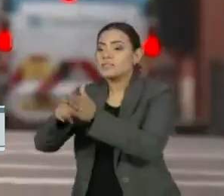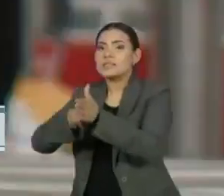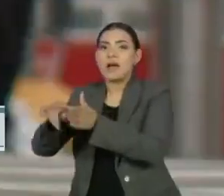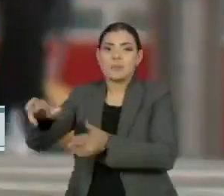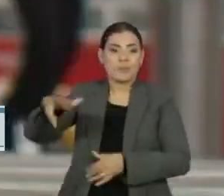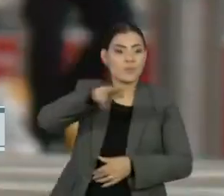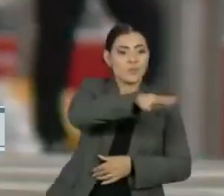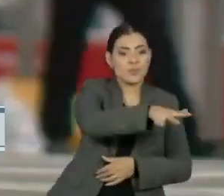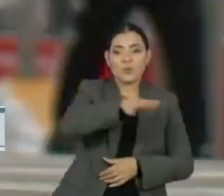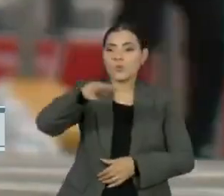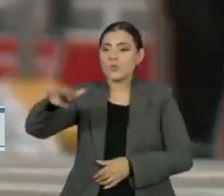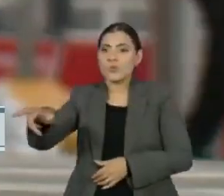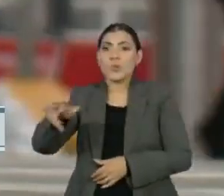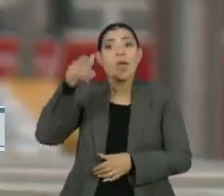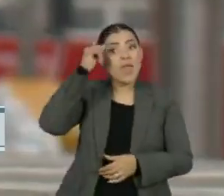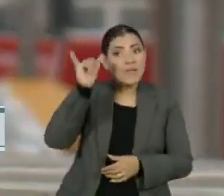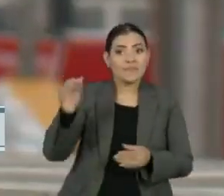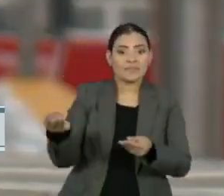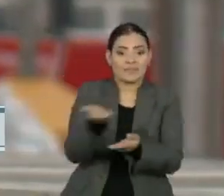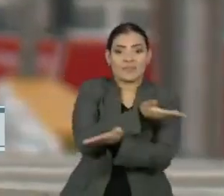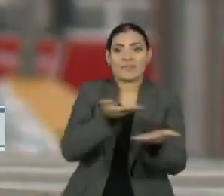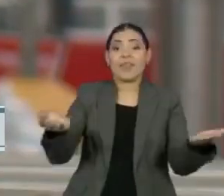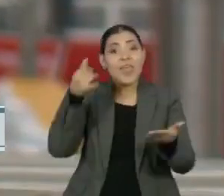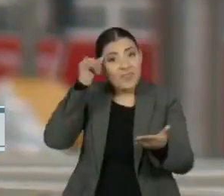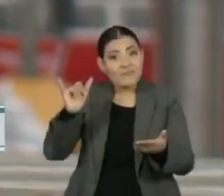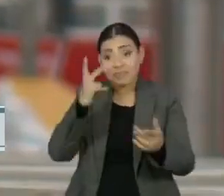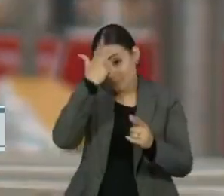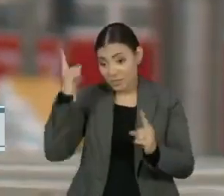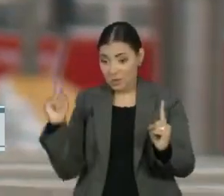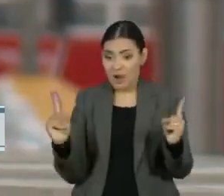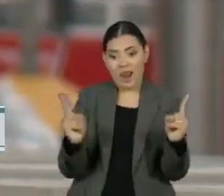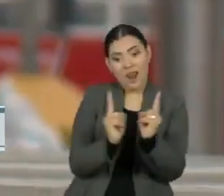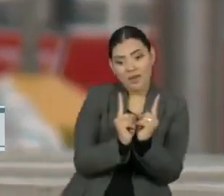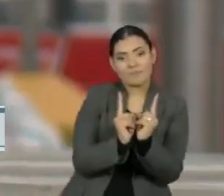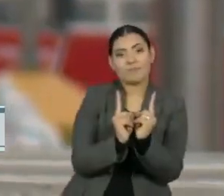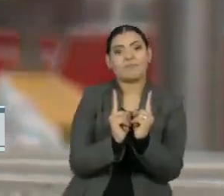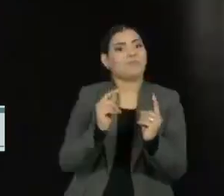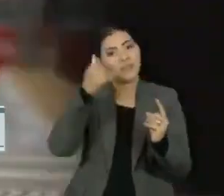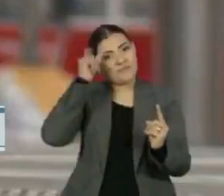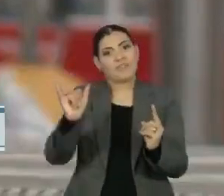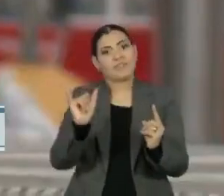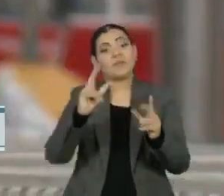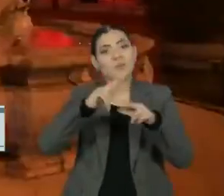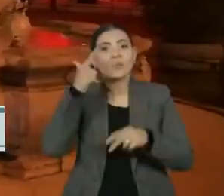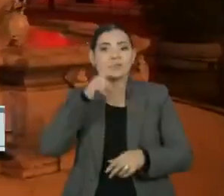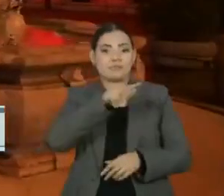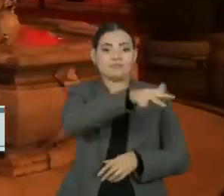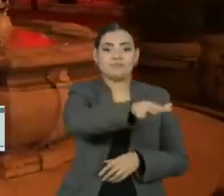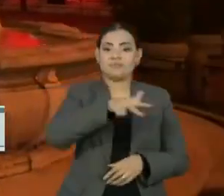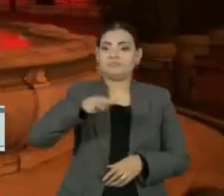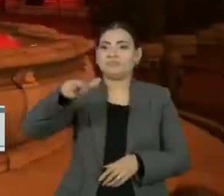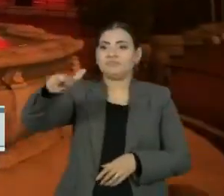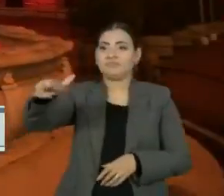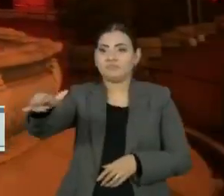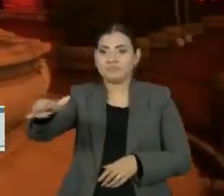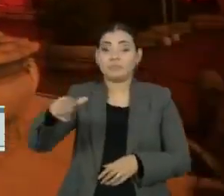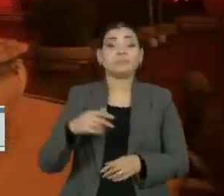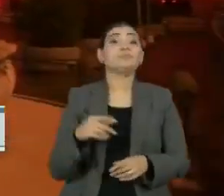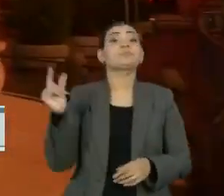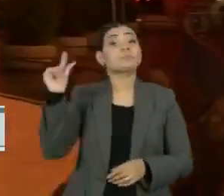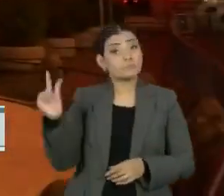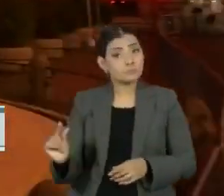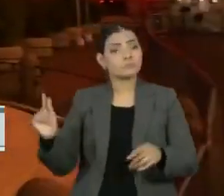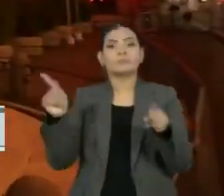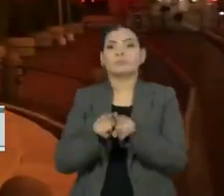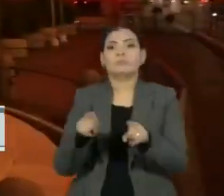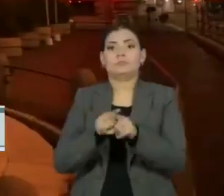reduzindo o contato humano, evitando o tráfico intenso e melhorando a chegada dos resultados aos pacientes. Na Itália, quatro regiões do país